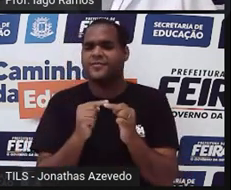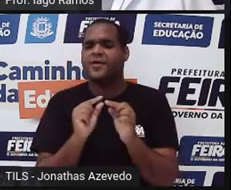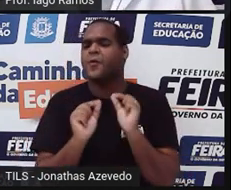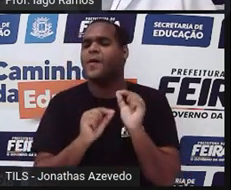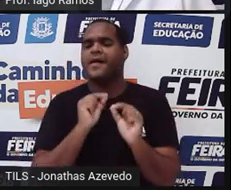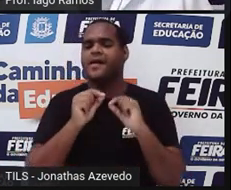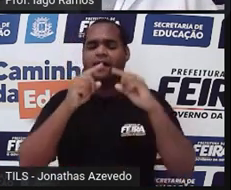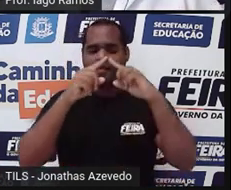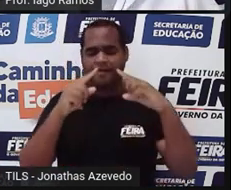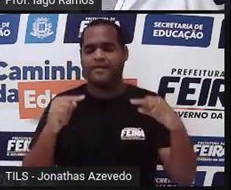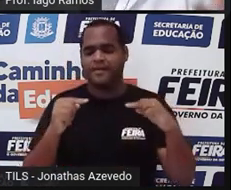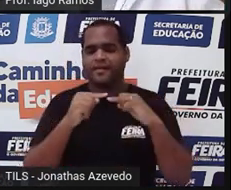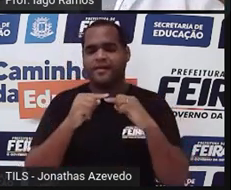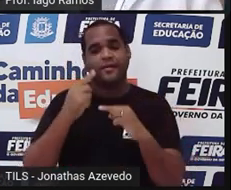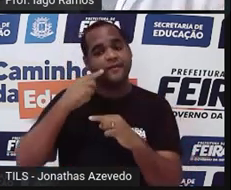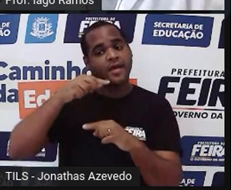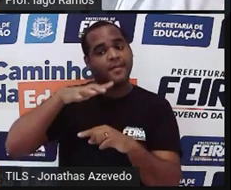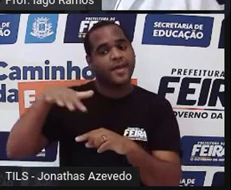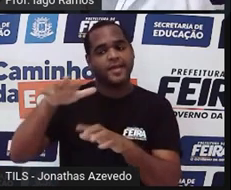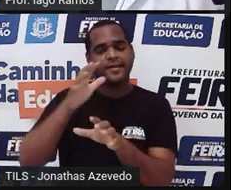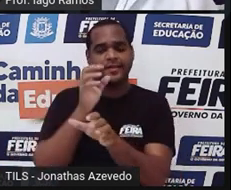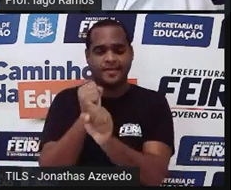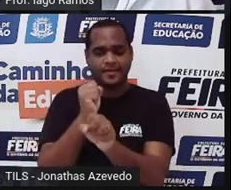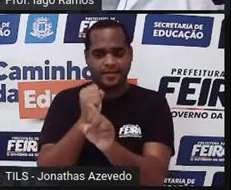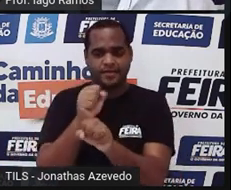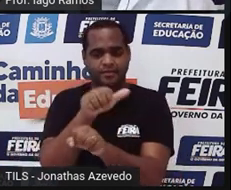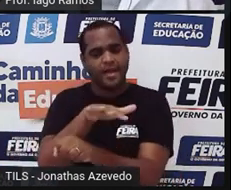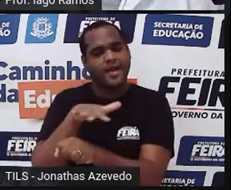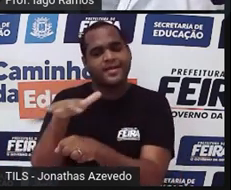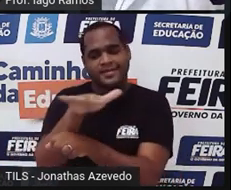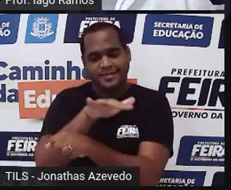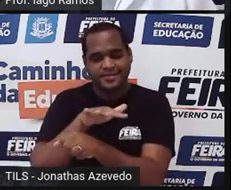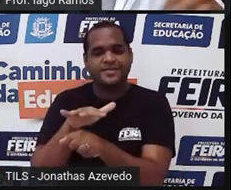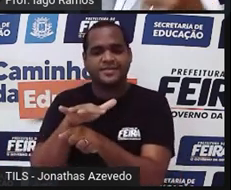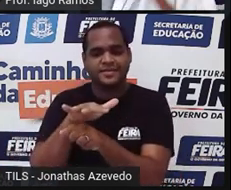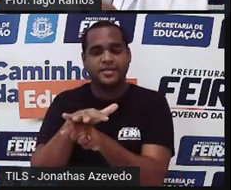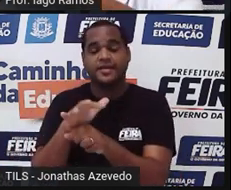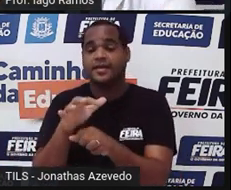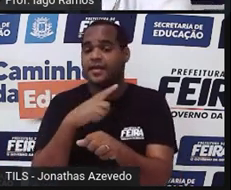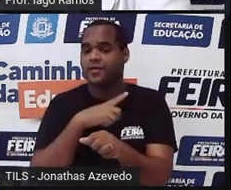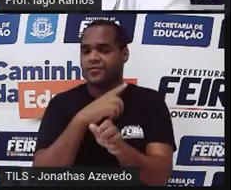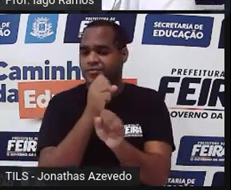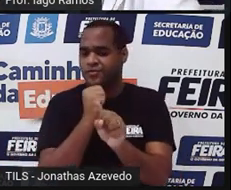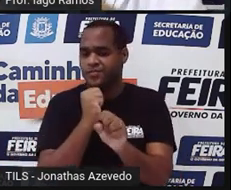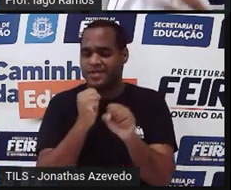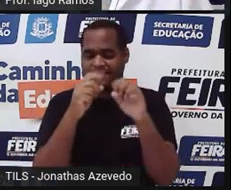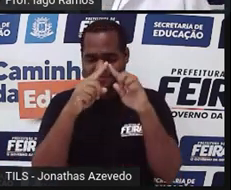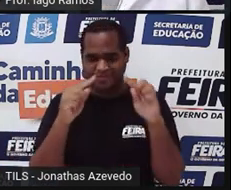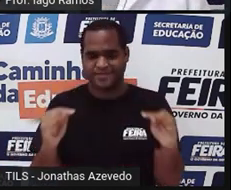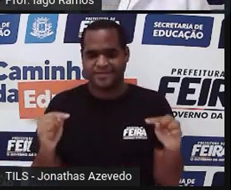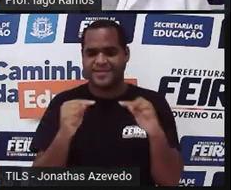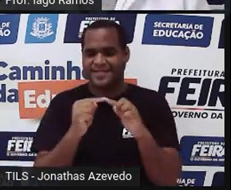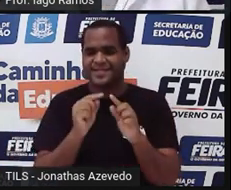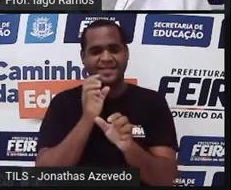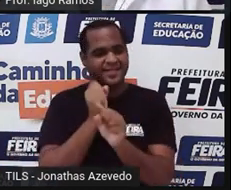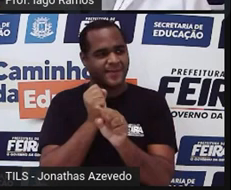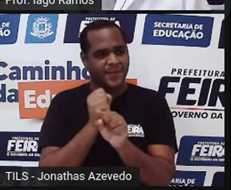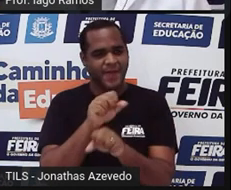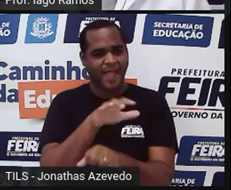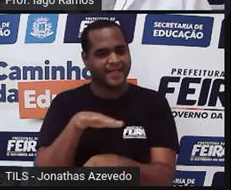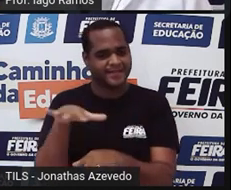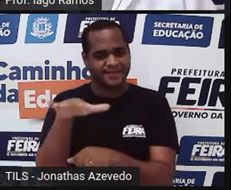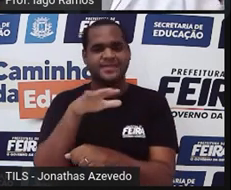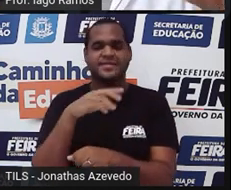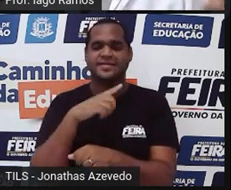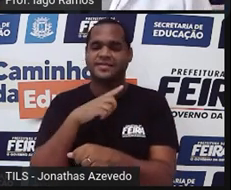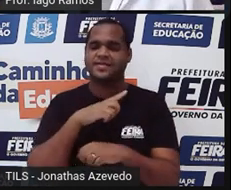na parte de calcular áreas, né? De fazer o cálculo de área para triângulos, certo?